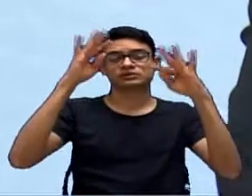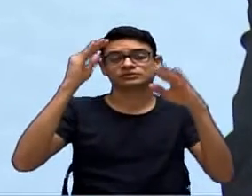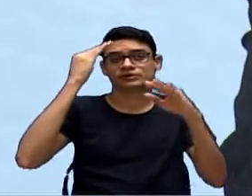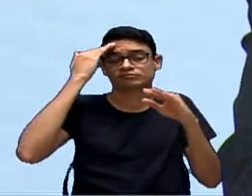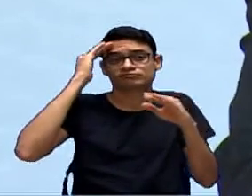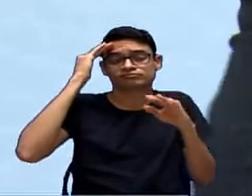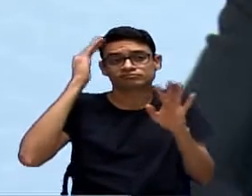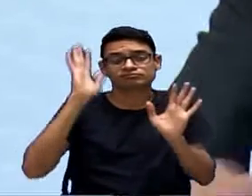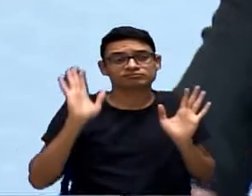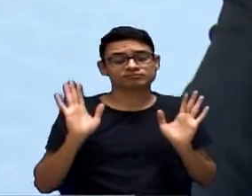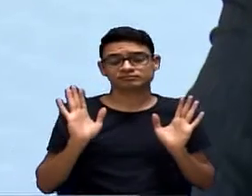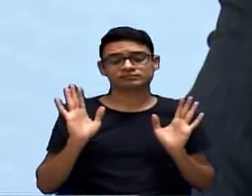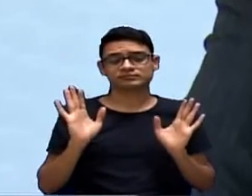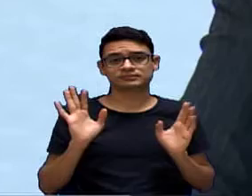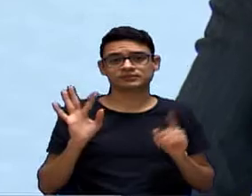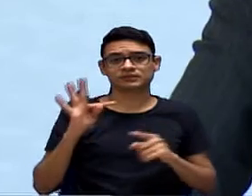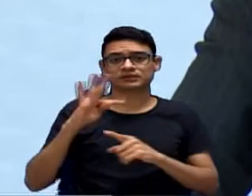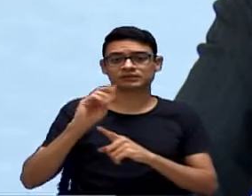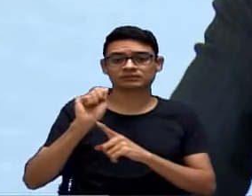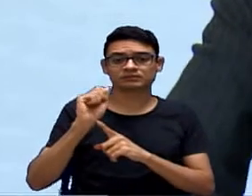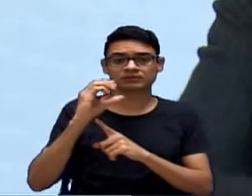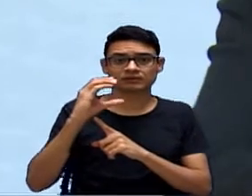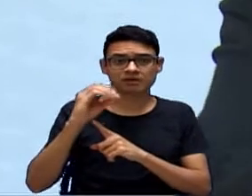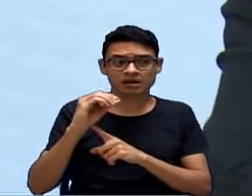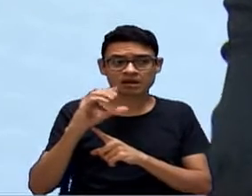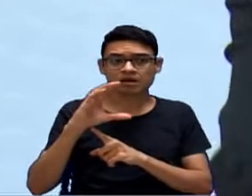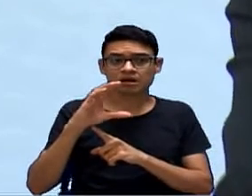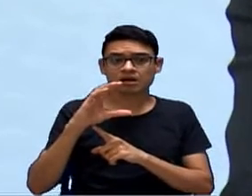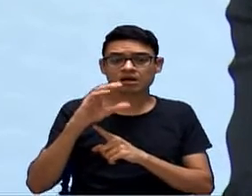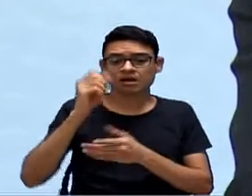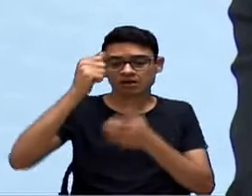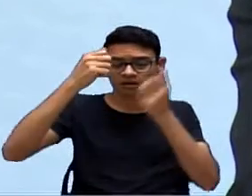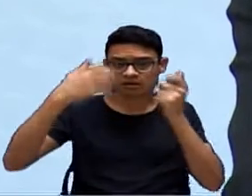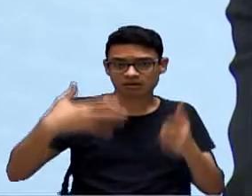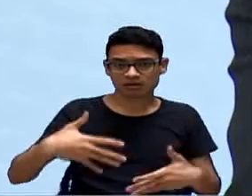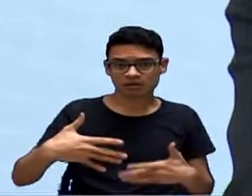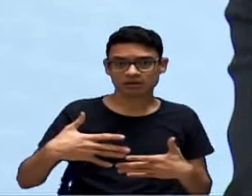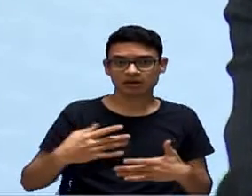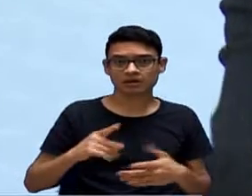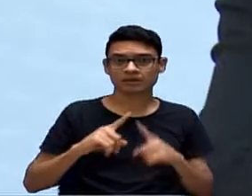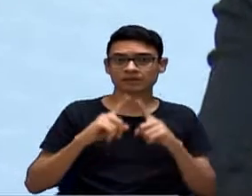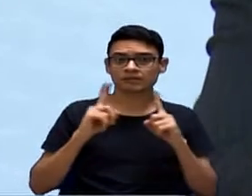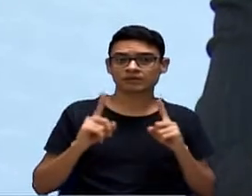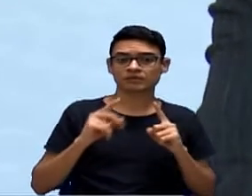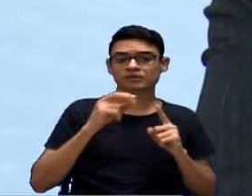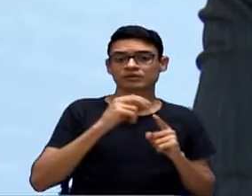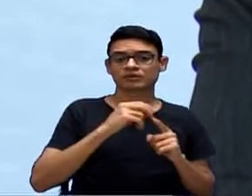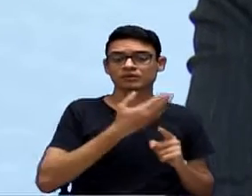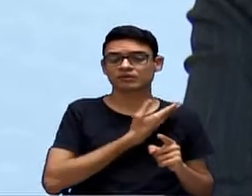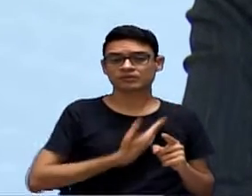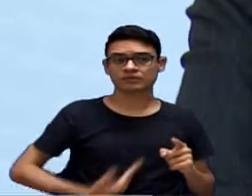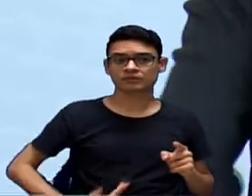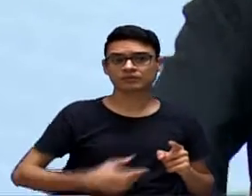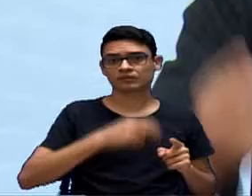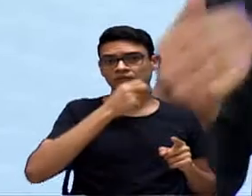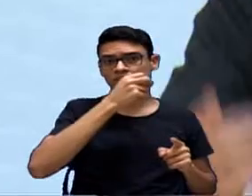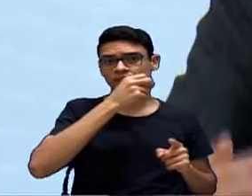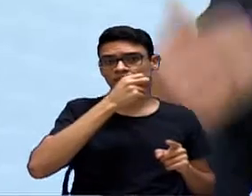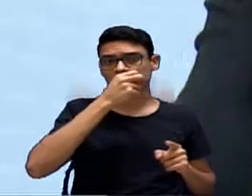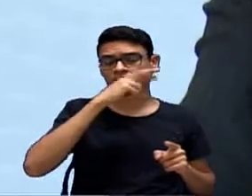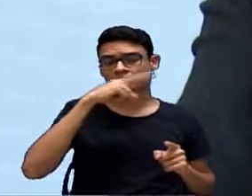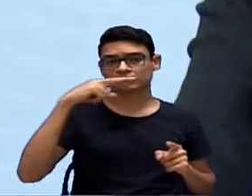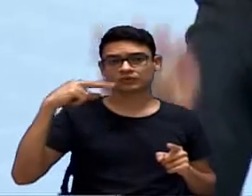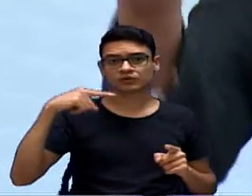O TAC, ele estabelece, mas, a partir do momento que o prefeito tem o projeto aprovado, estabelece, o TAC deixa de existir. Para o